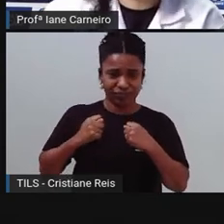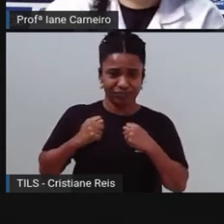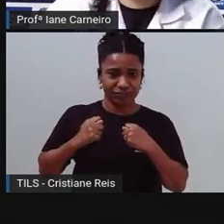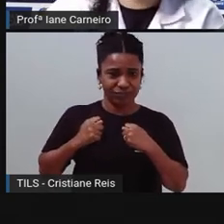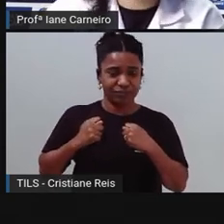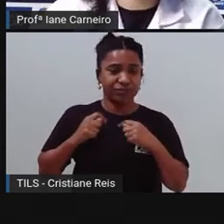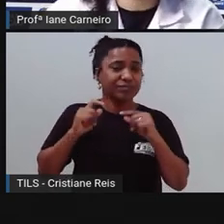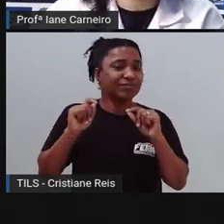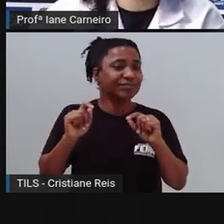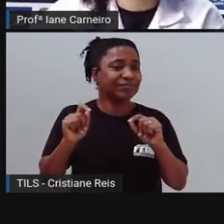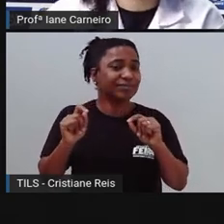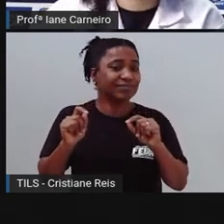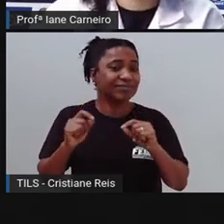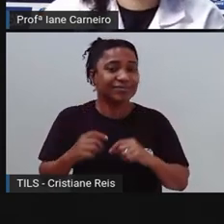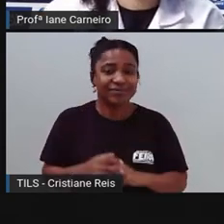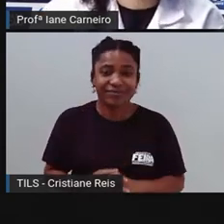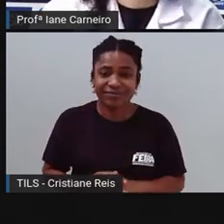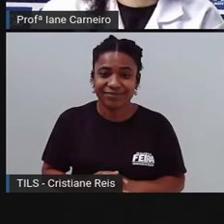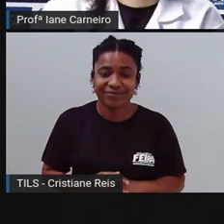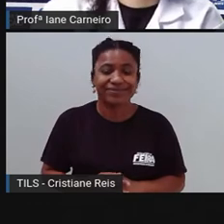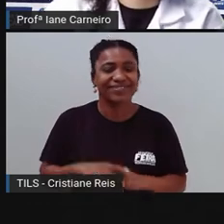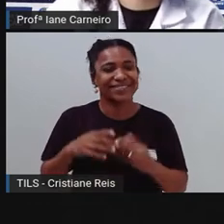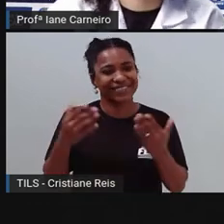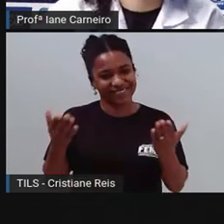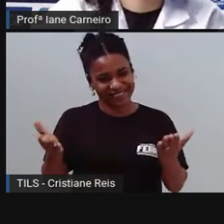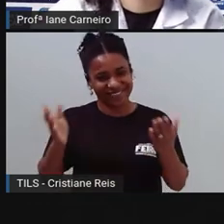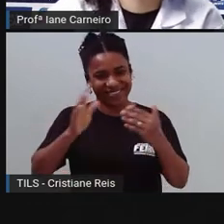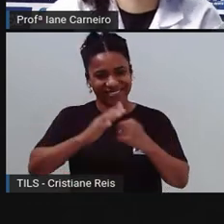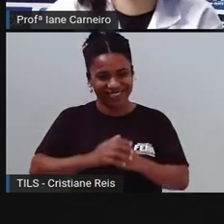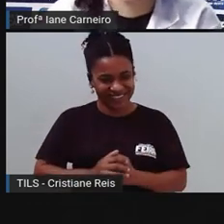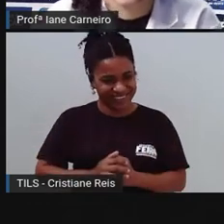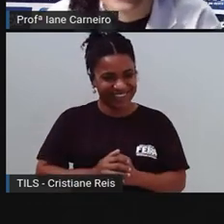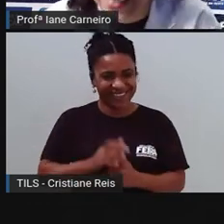não. Vamos ver? A razão, verdade.